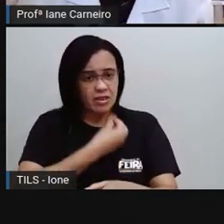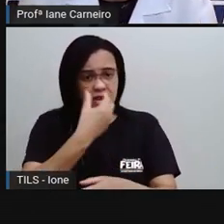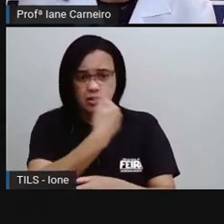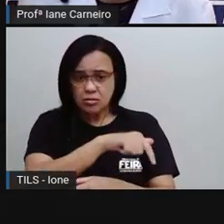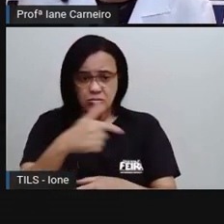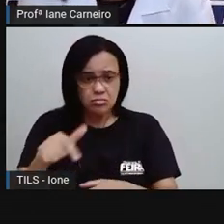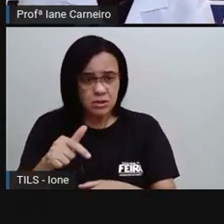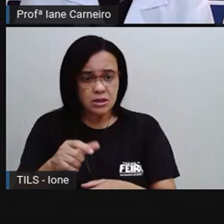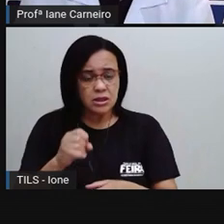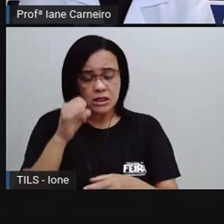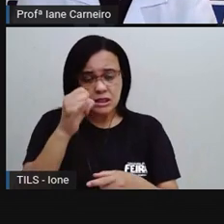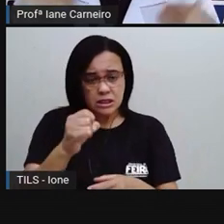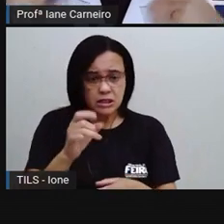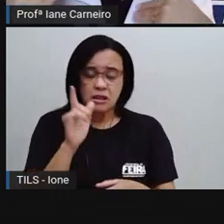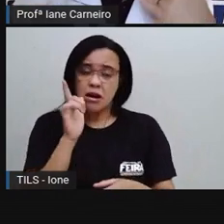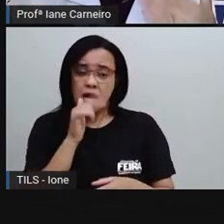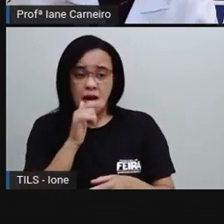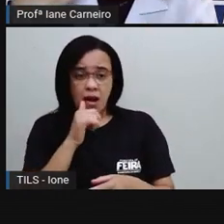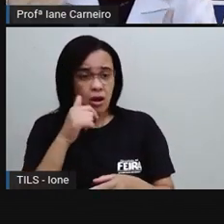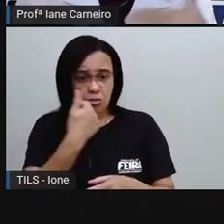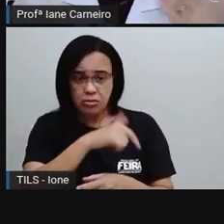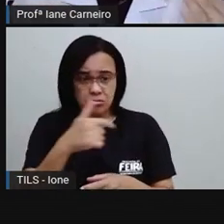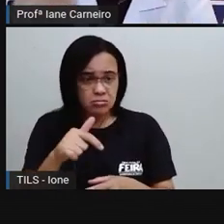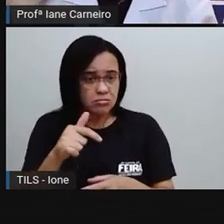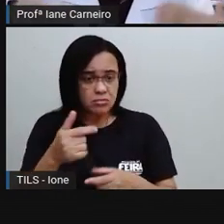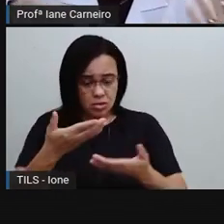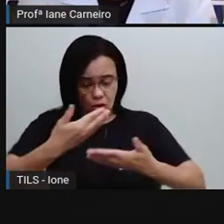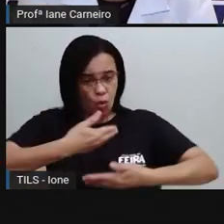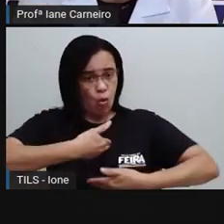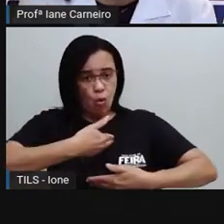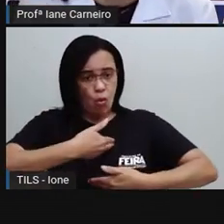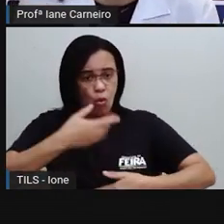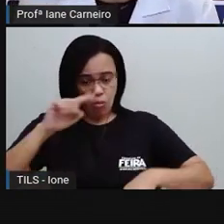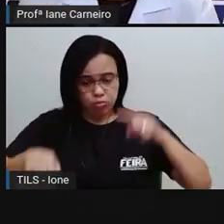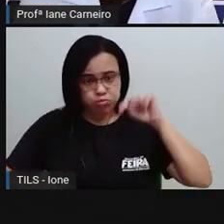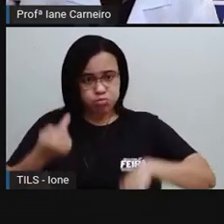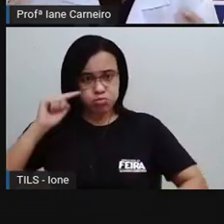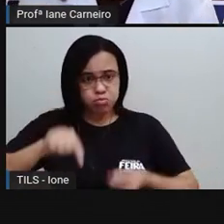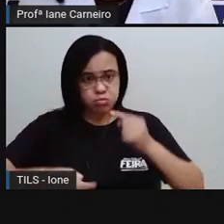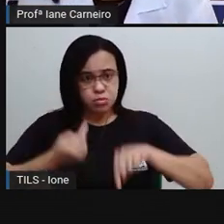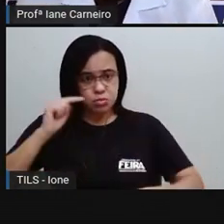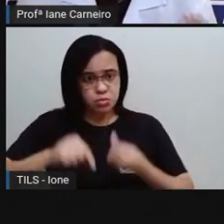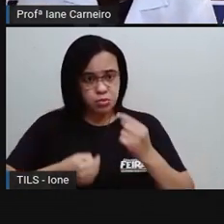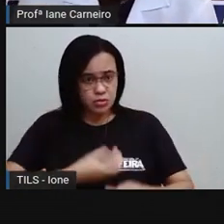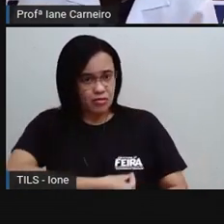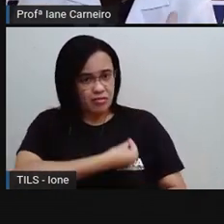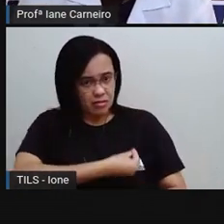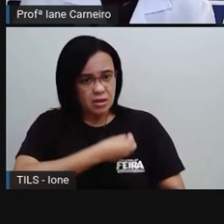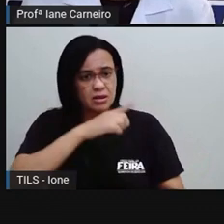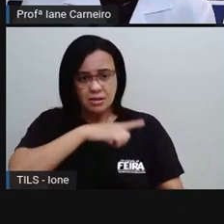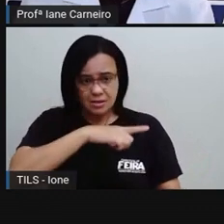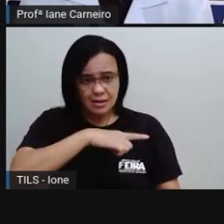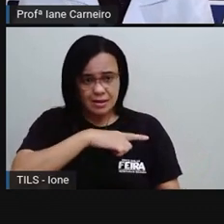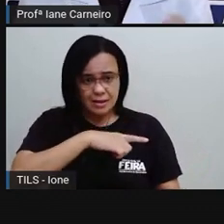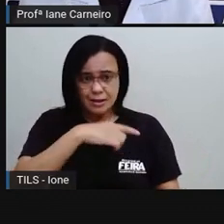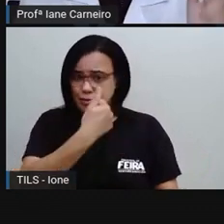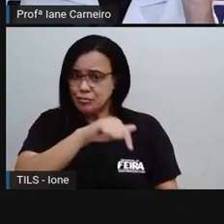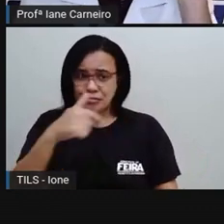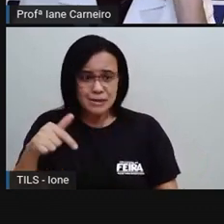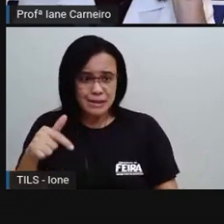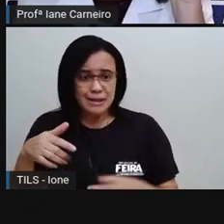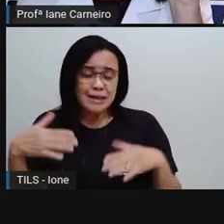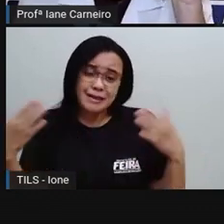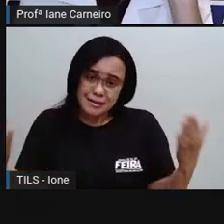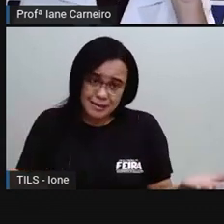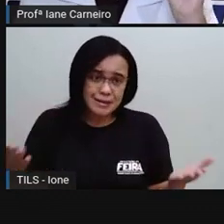vivos, né? Manter o nosso corpo funcionando. Então, para isso, nós bebemos água. E será que